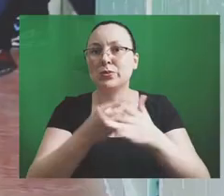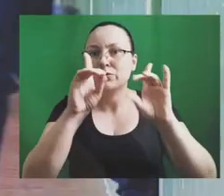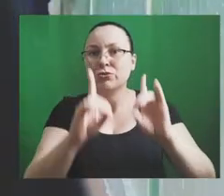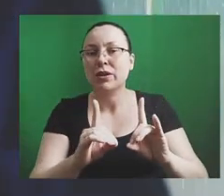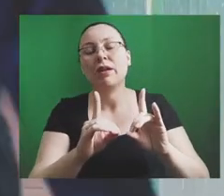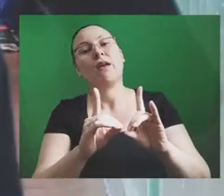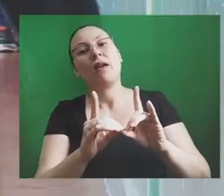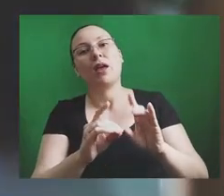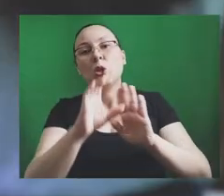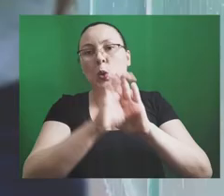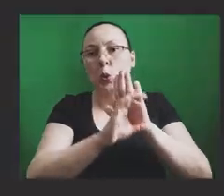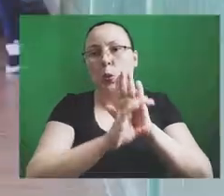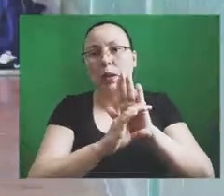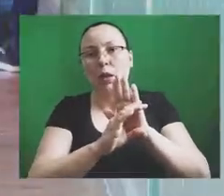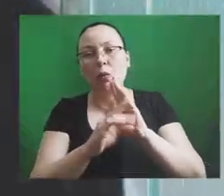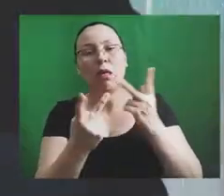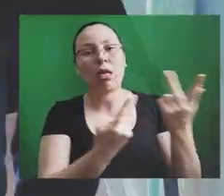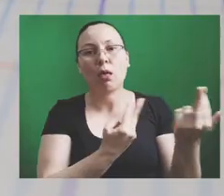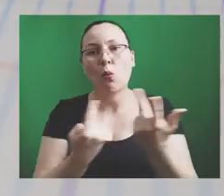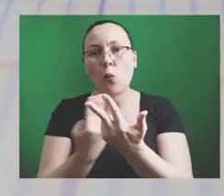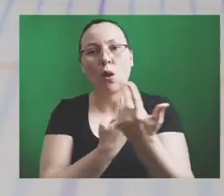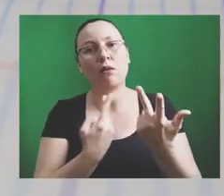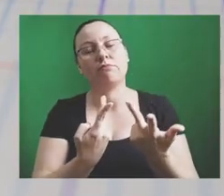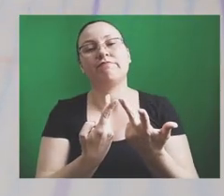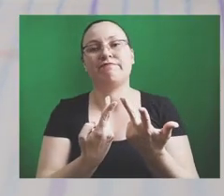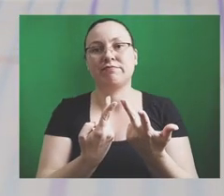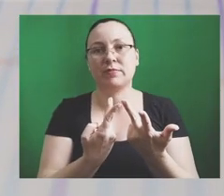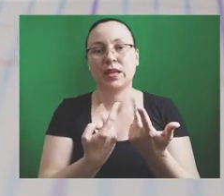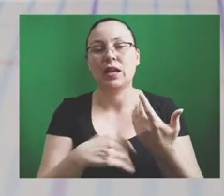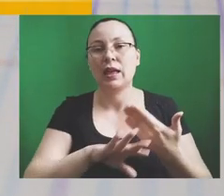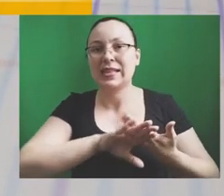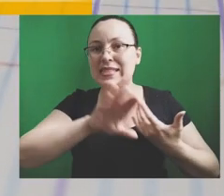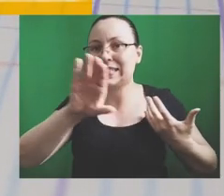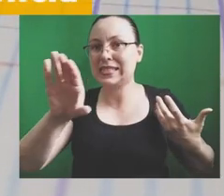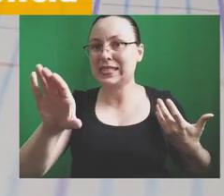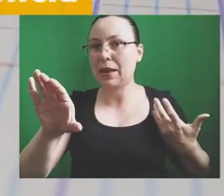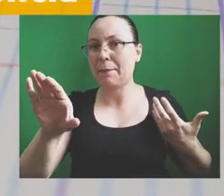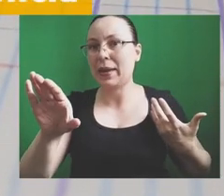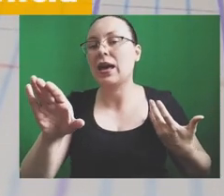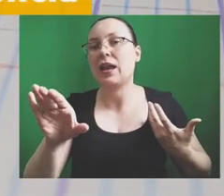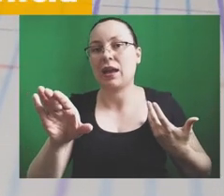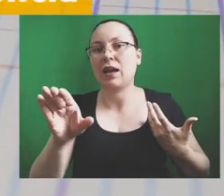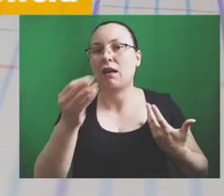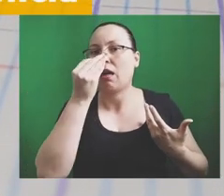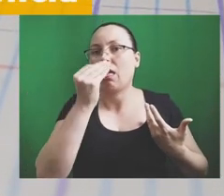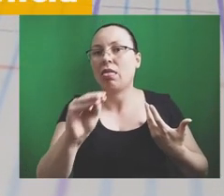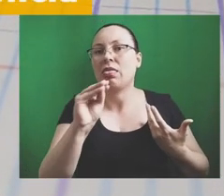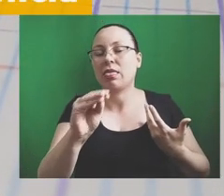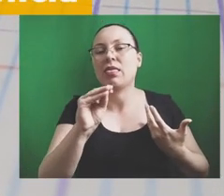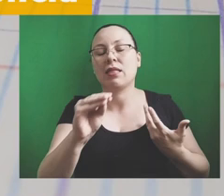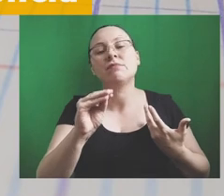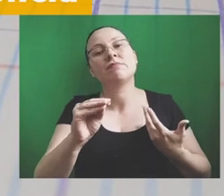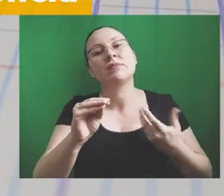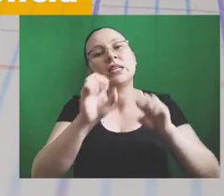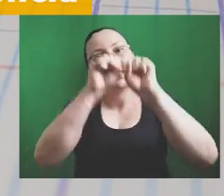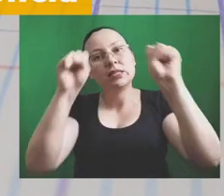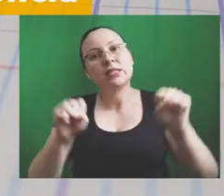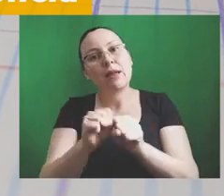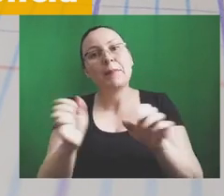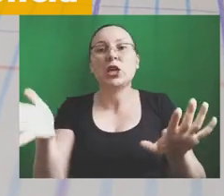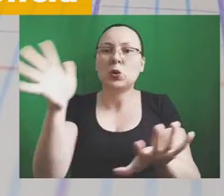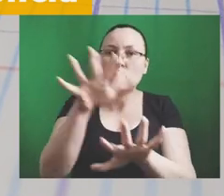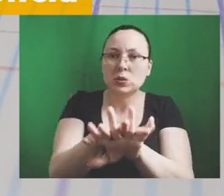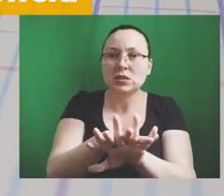ao currículo escolar dentro da escola regular. Essa separação significa ignorar os avanços por um sistema educacional inclusivo